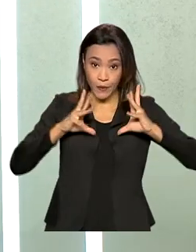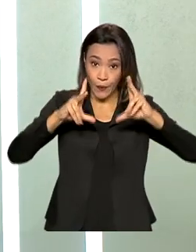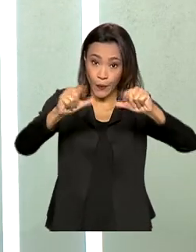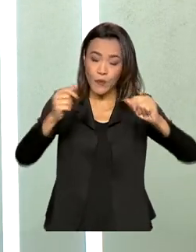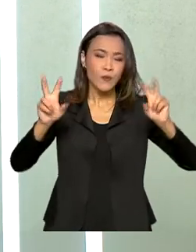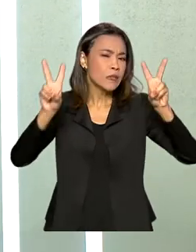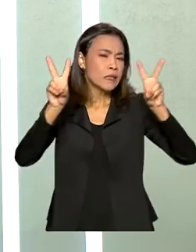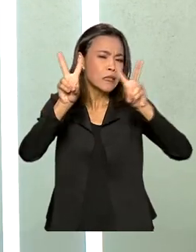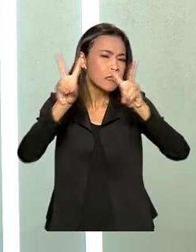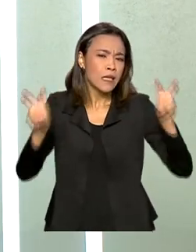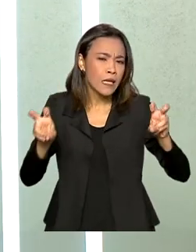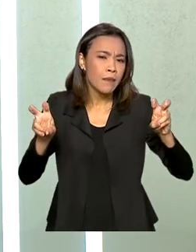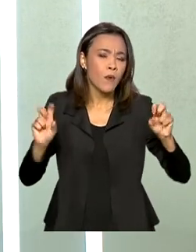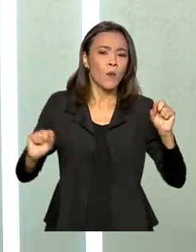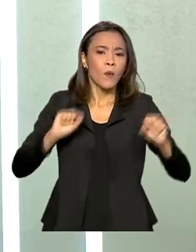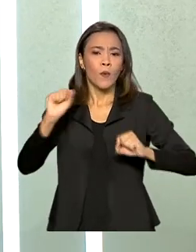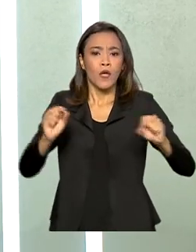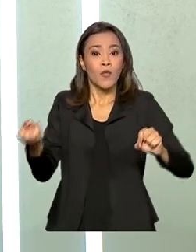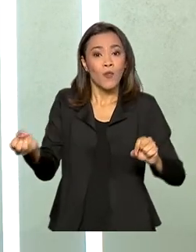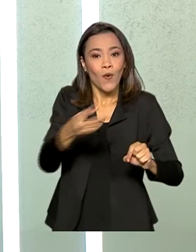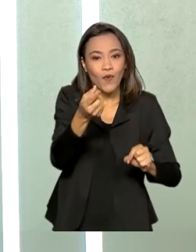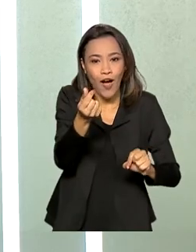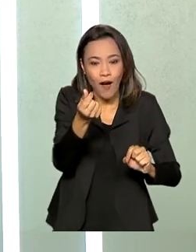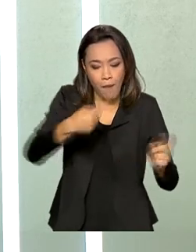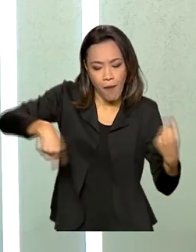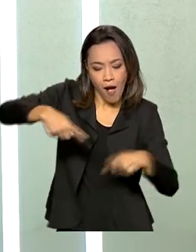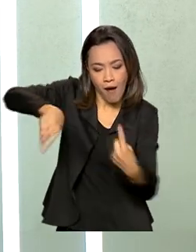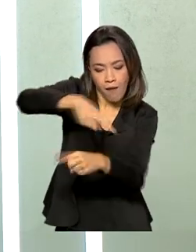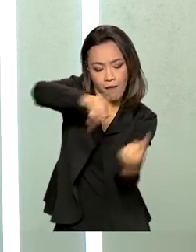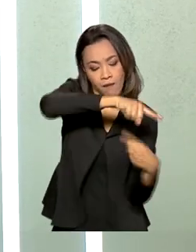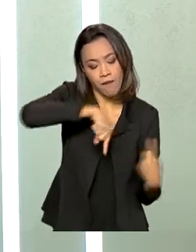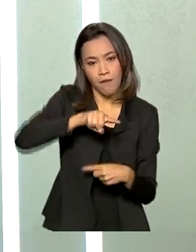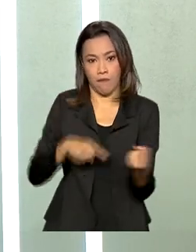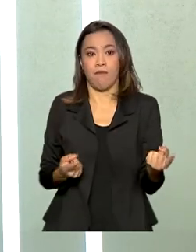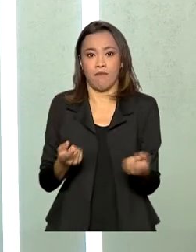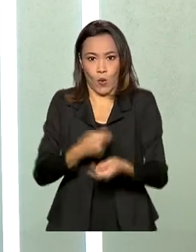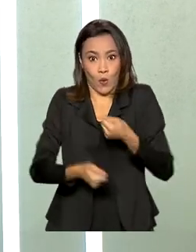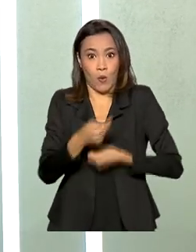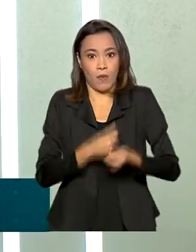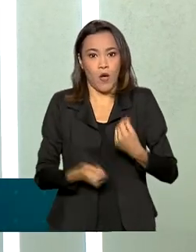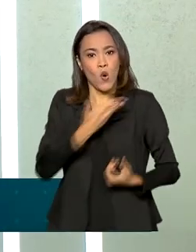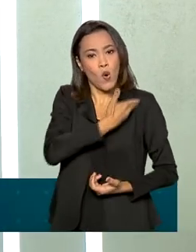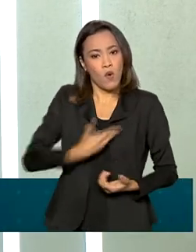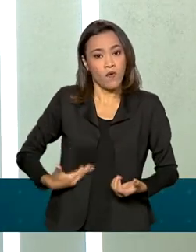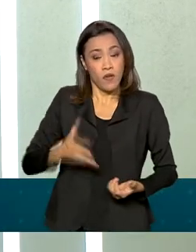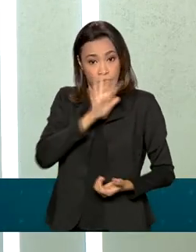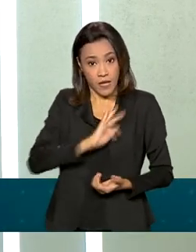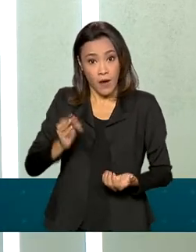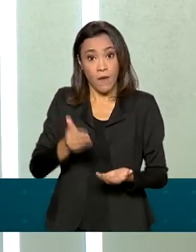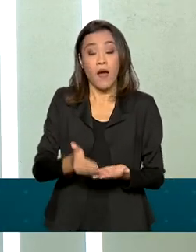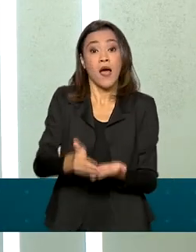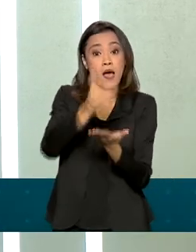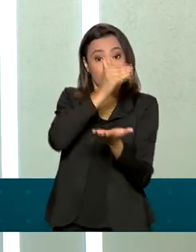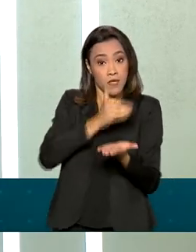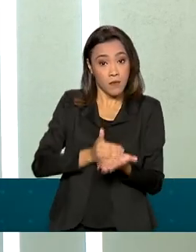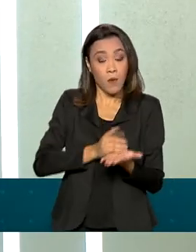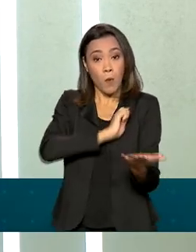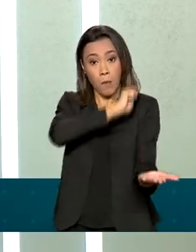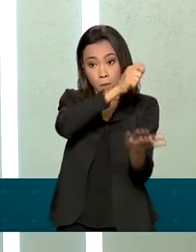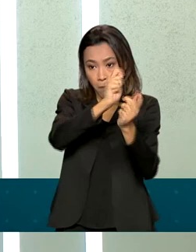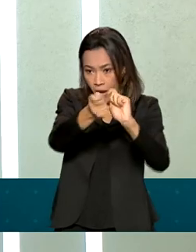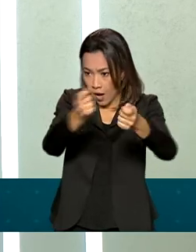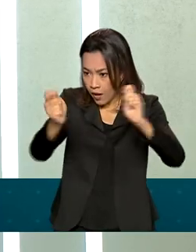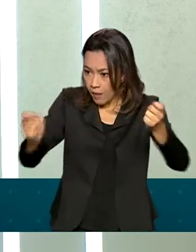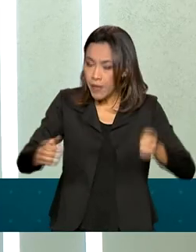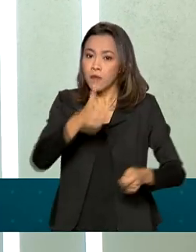o nosso tema é a entrada de novos recursos na economia. O governo federal resolveu antecipar o pagamento do 13º para